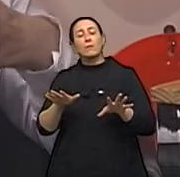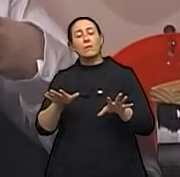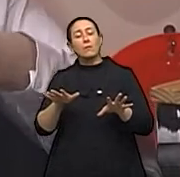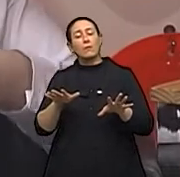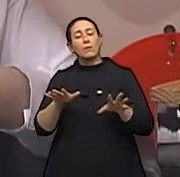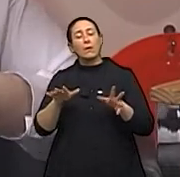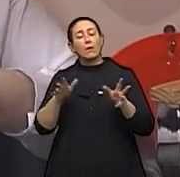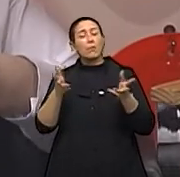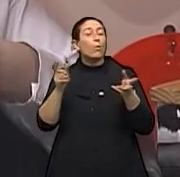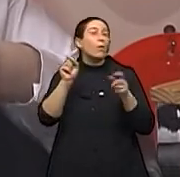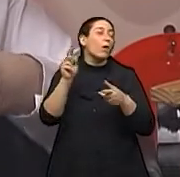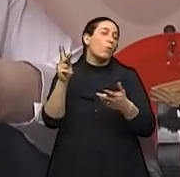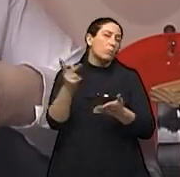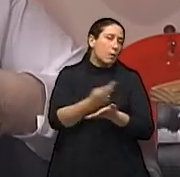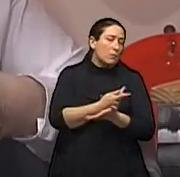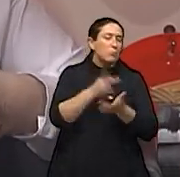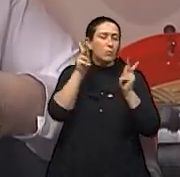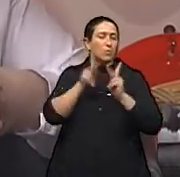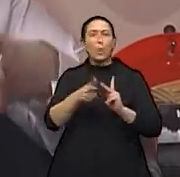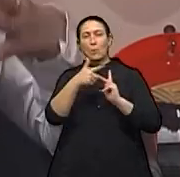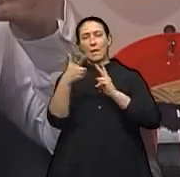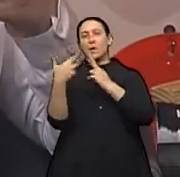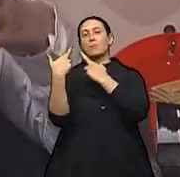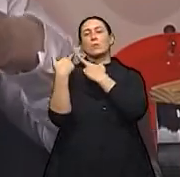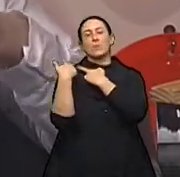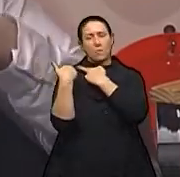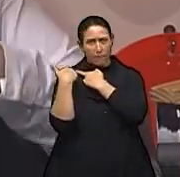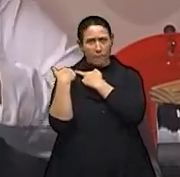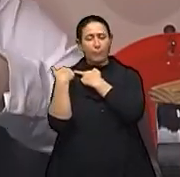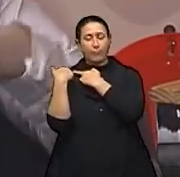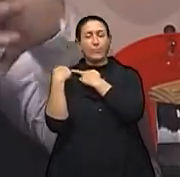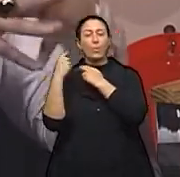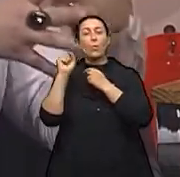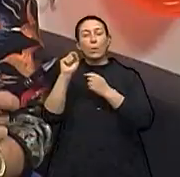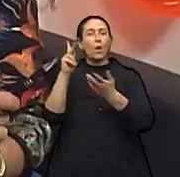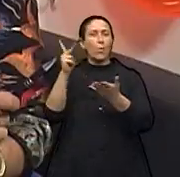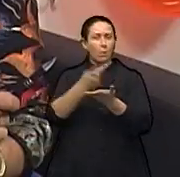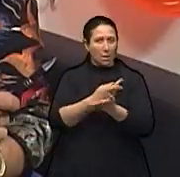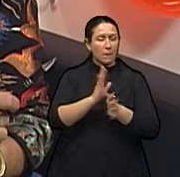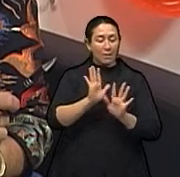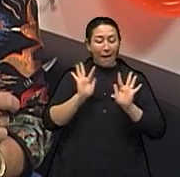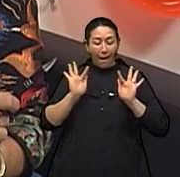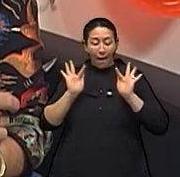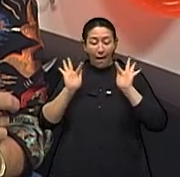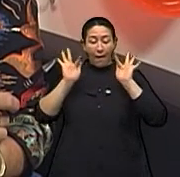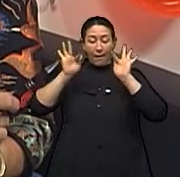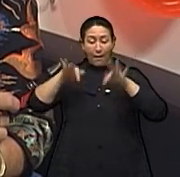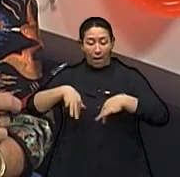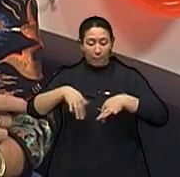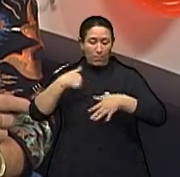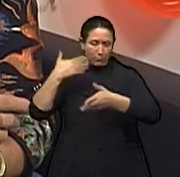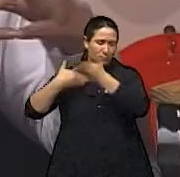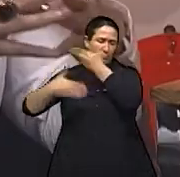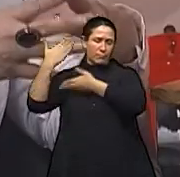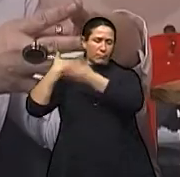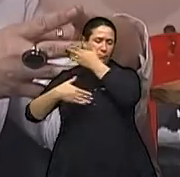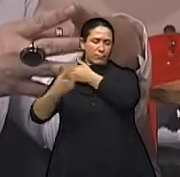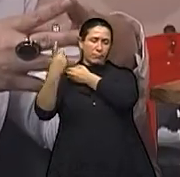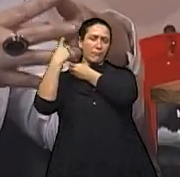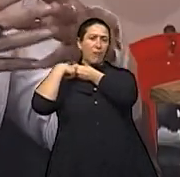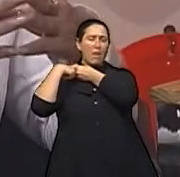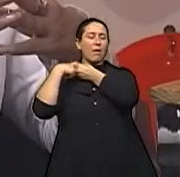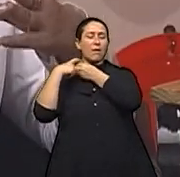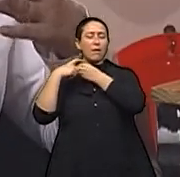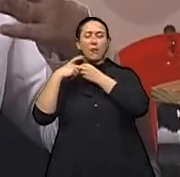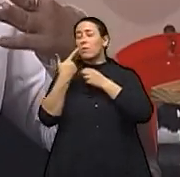às vezes, irresponsável. Porque aonde termina a regressão, fica a sintonia. Não existe, na